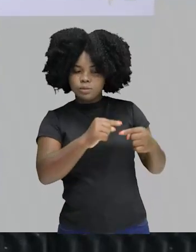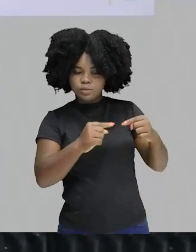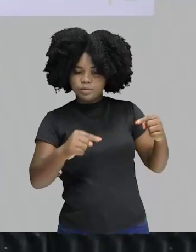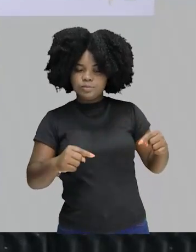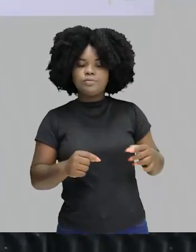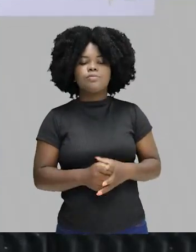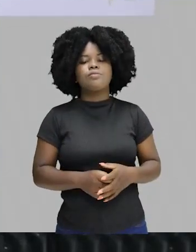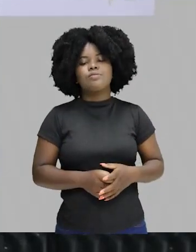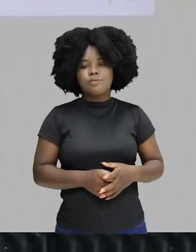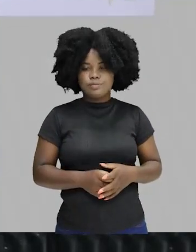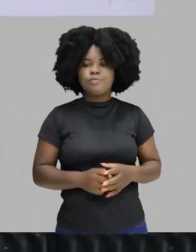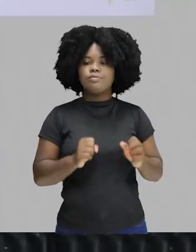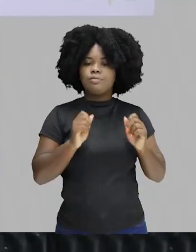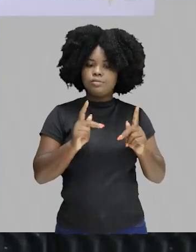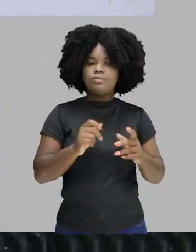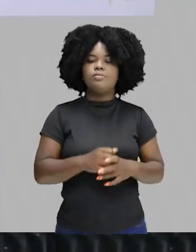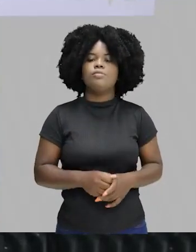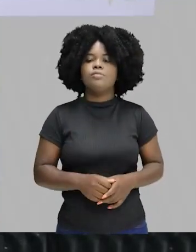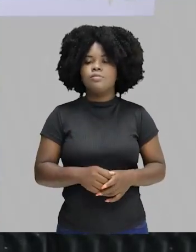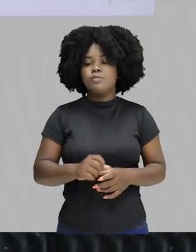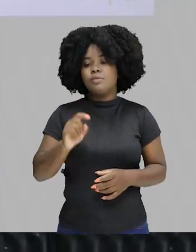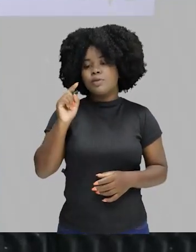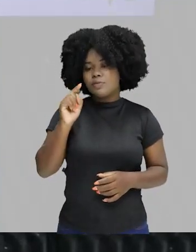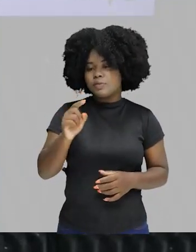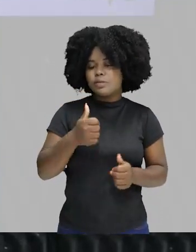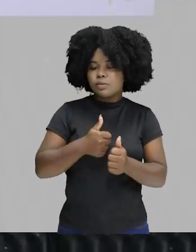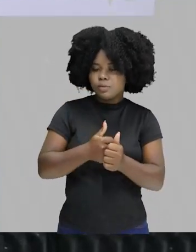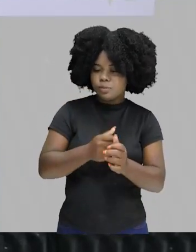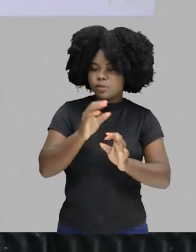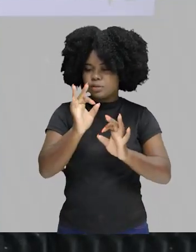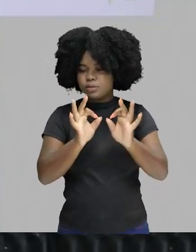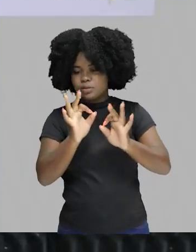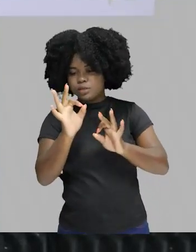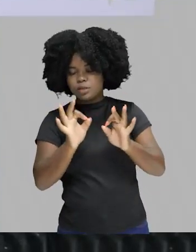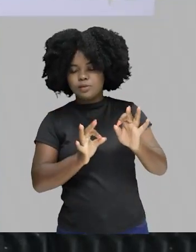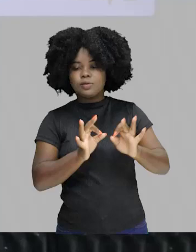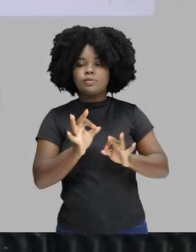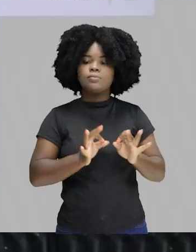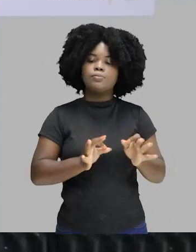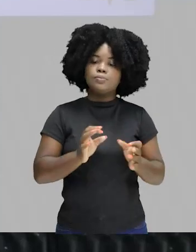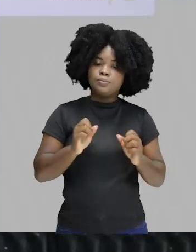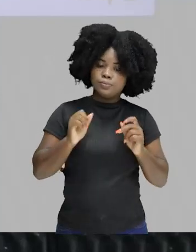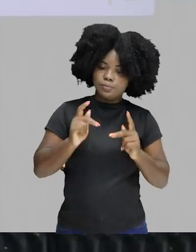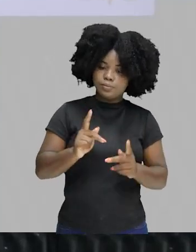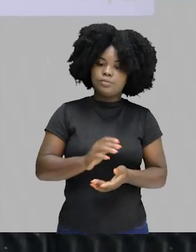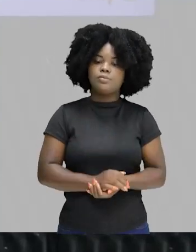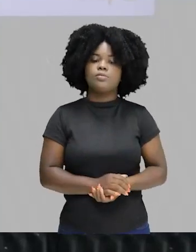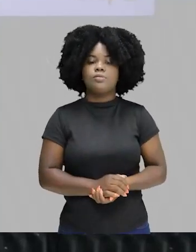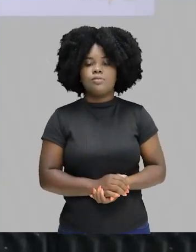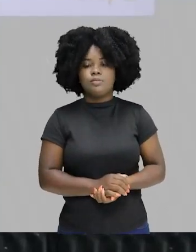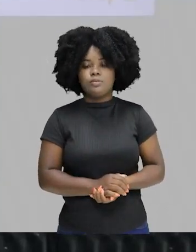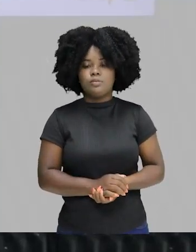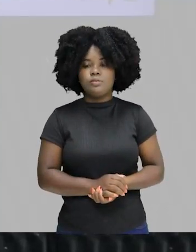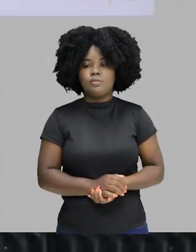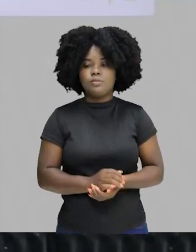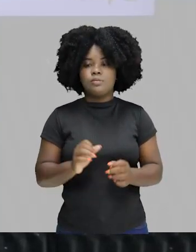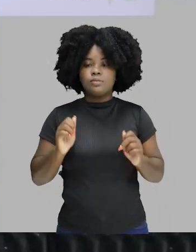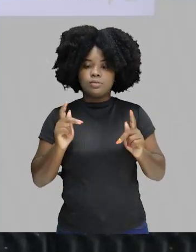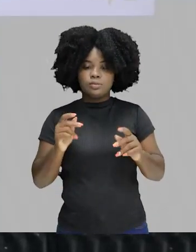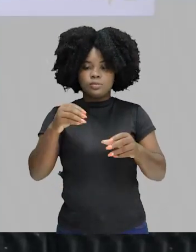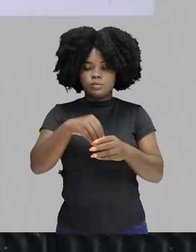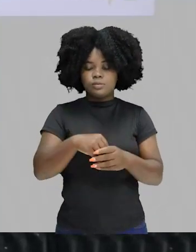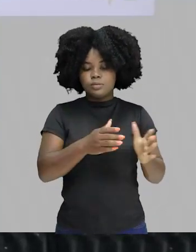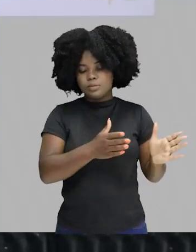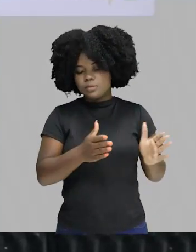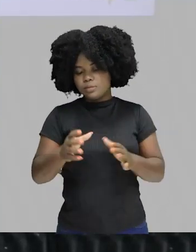para evitar a dispersão, para a gente poder acompanhar, para a gente poder ter o máximo de aplicabilidade, de usabilidade dentro do